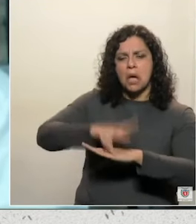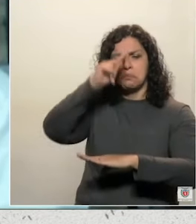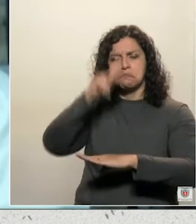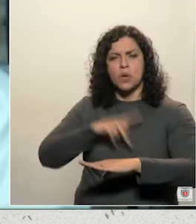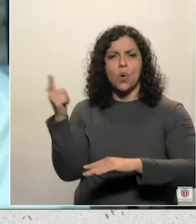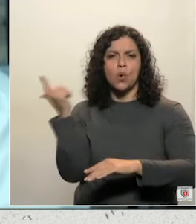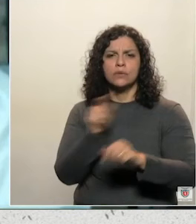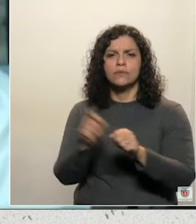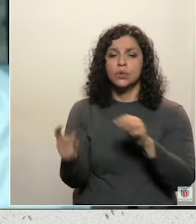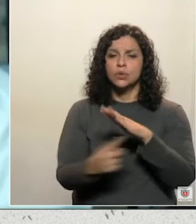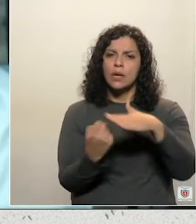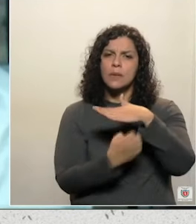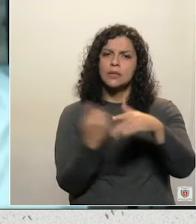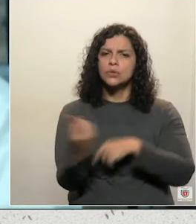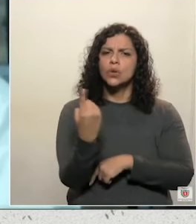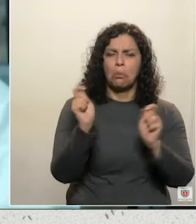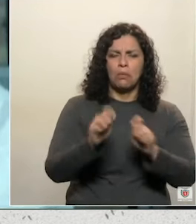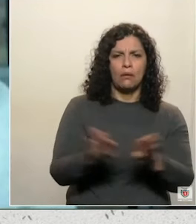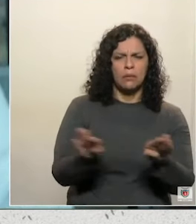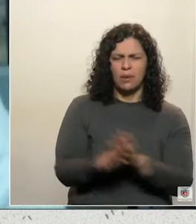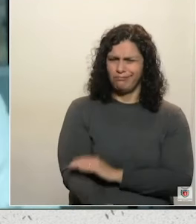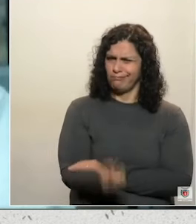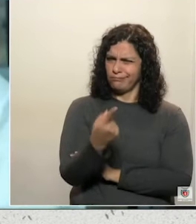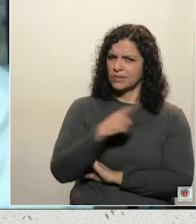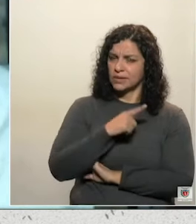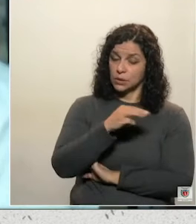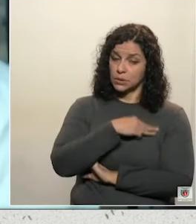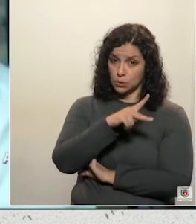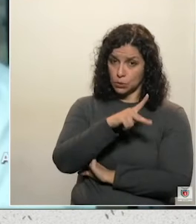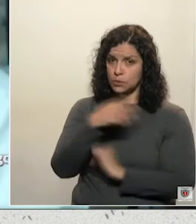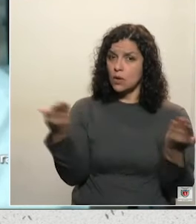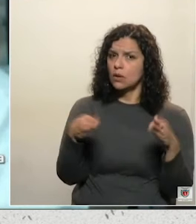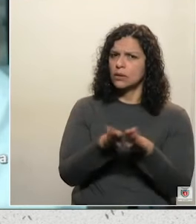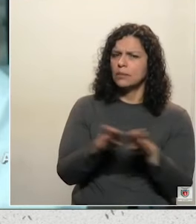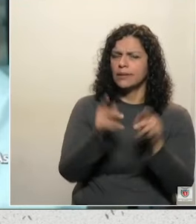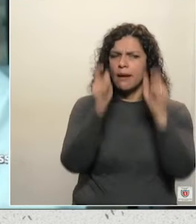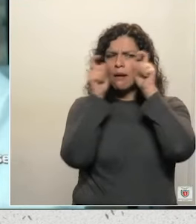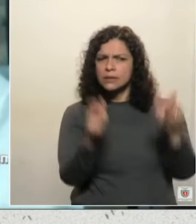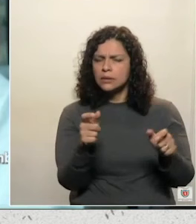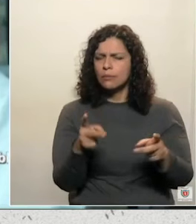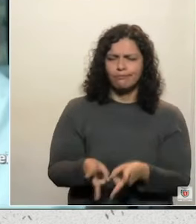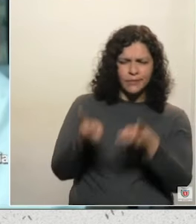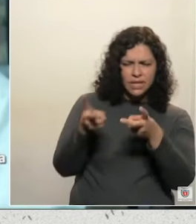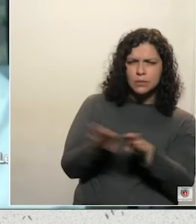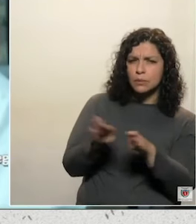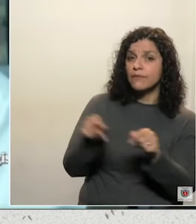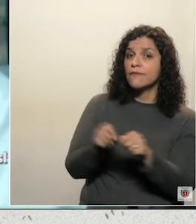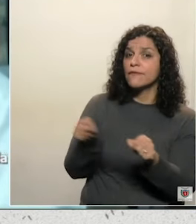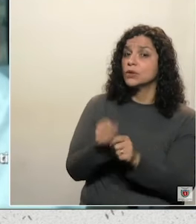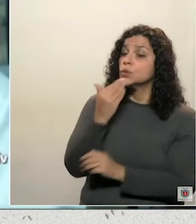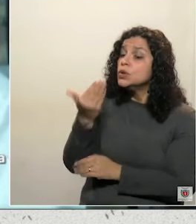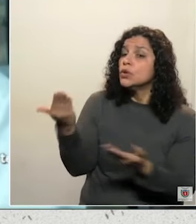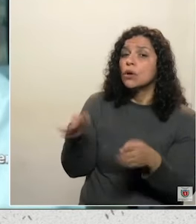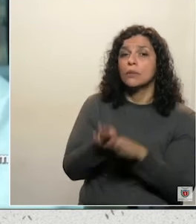do empreendedor. Isso tudo está muito estranho. O Ministério Público está atento, fez esta nota, a qual